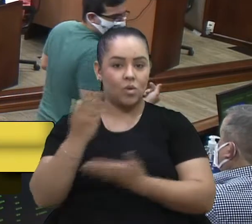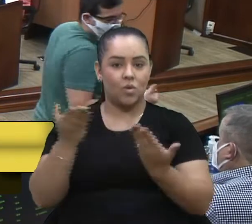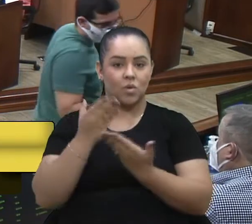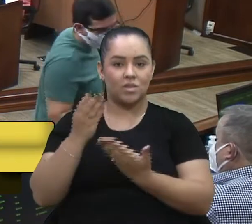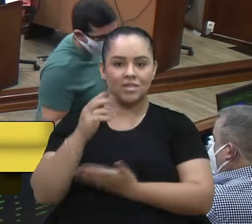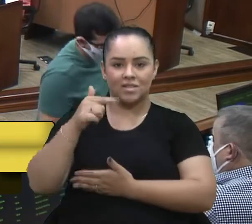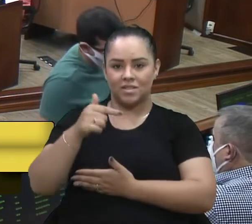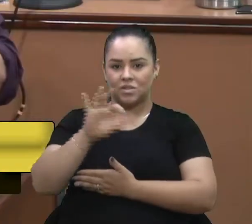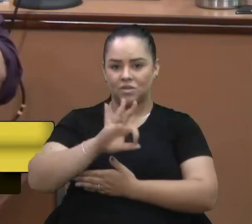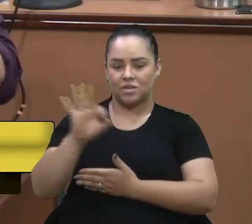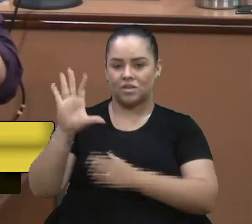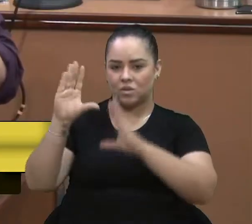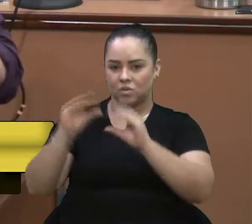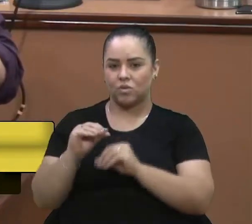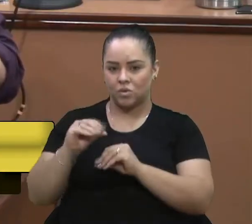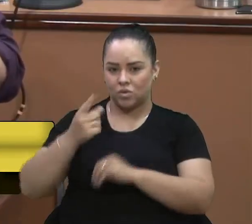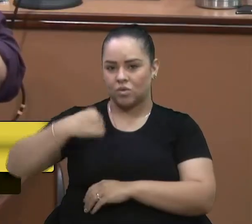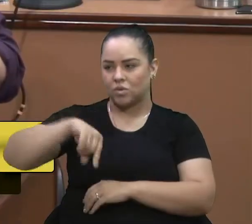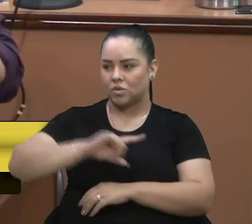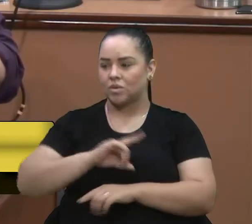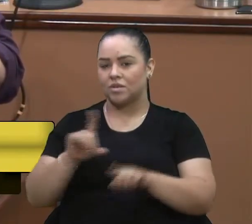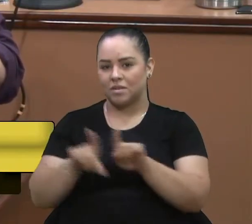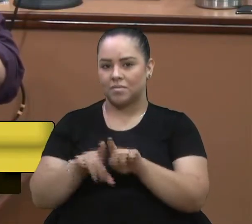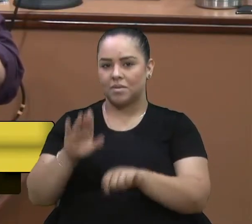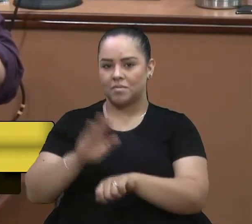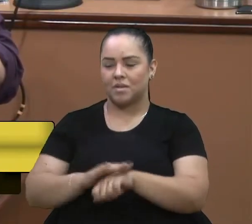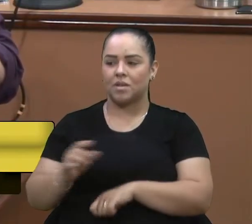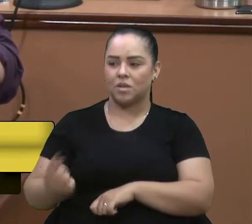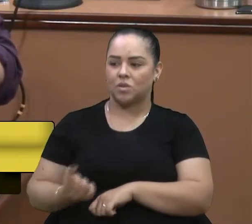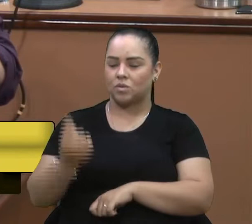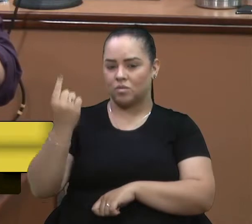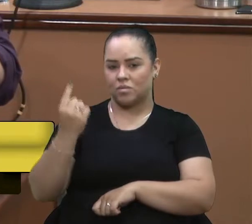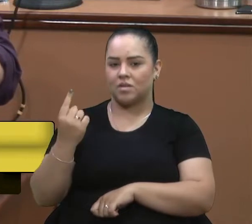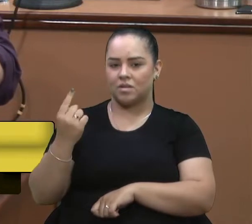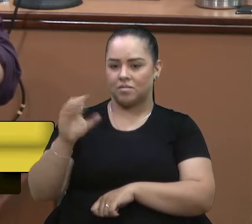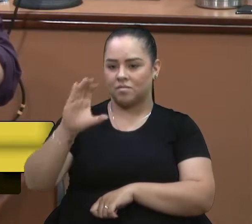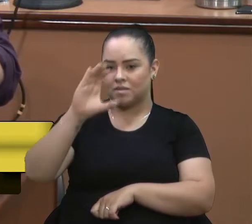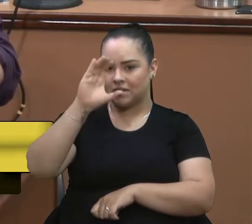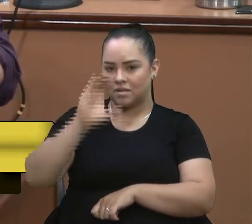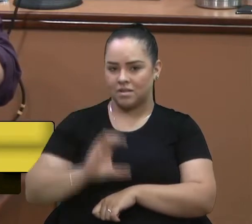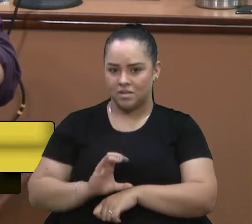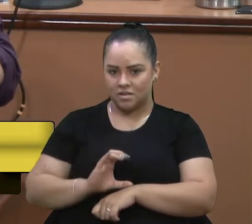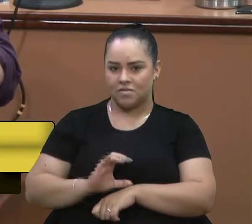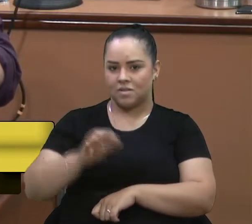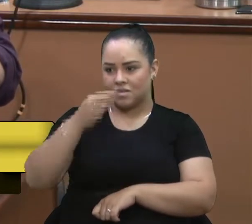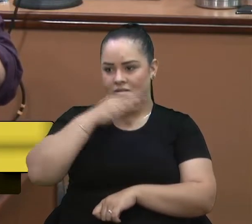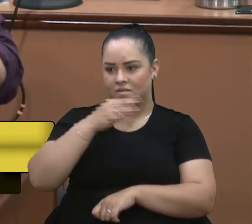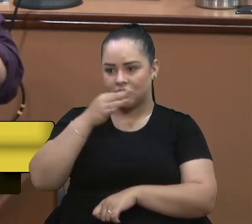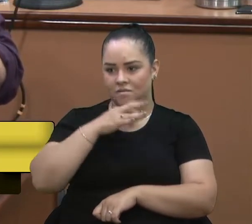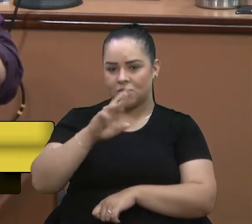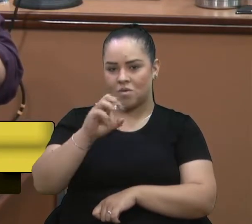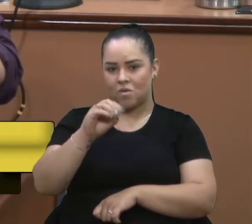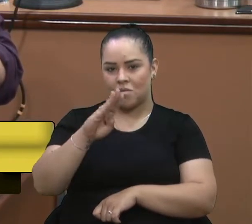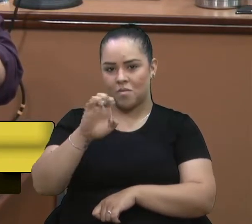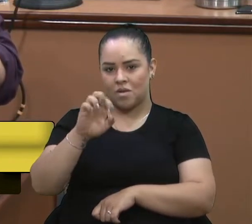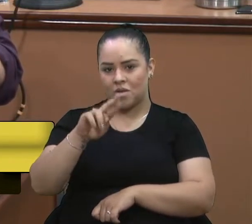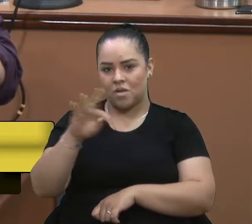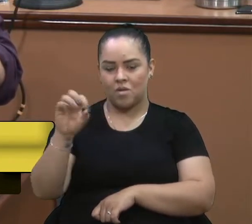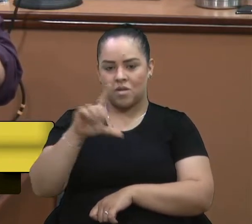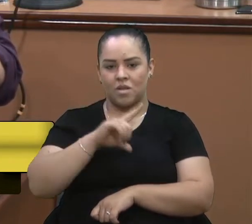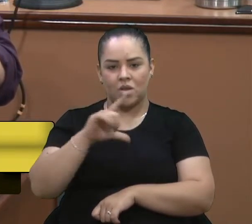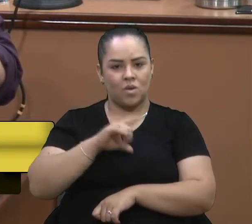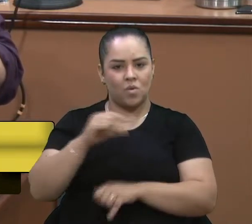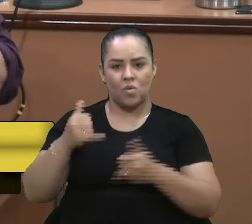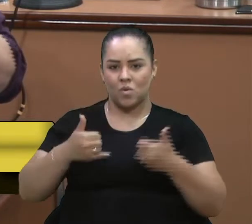fazer um ato de solenidade e dar o título de cidadão caxiense a Roberto Antônio de Láser Tenho muito orgulho desse